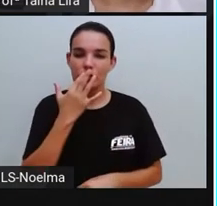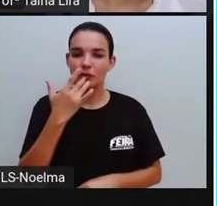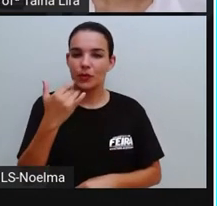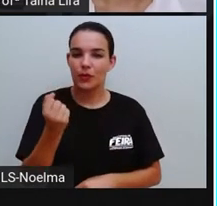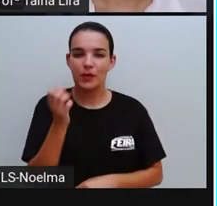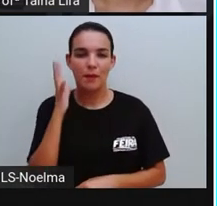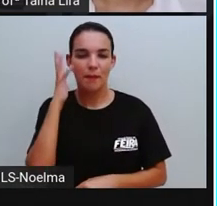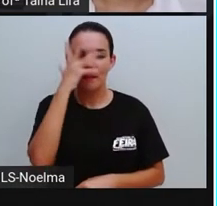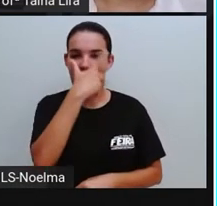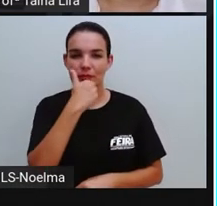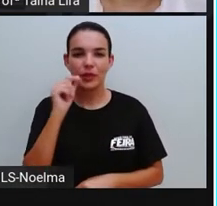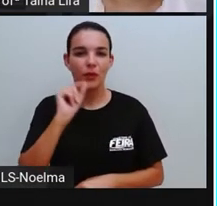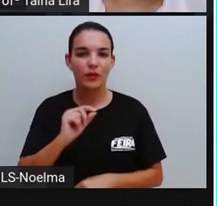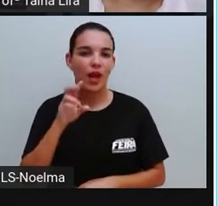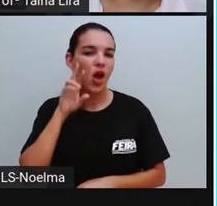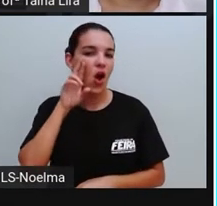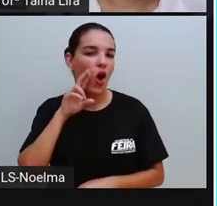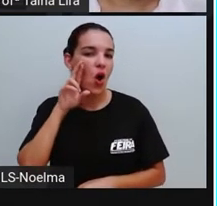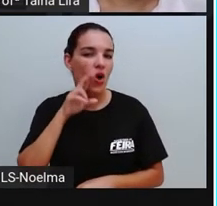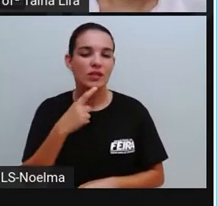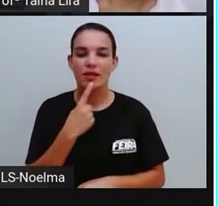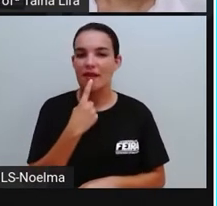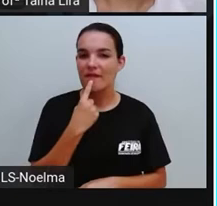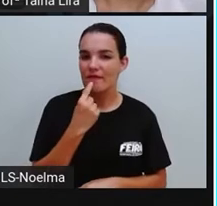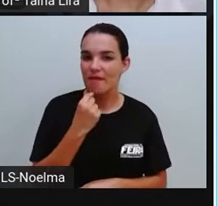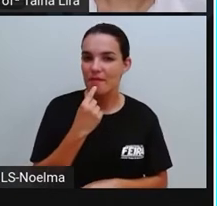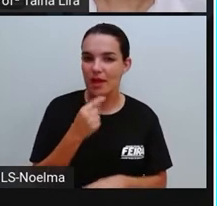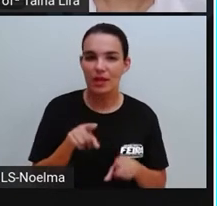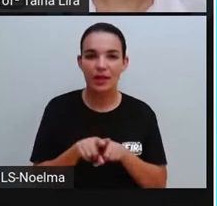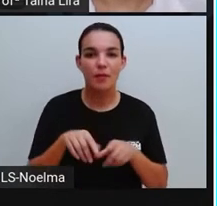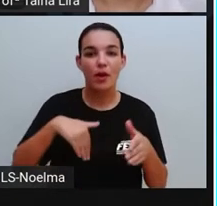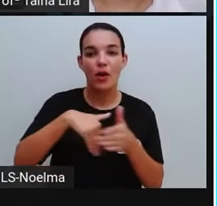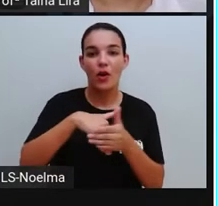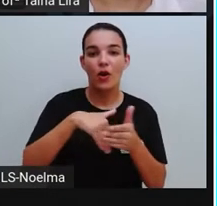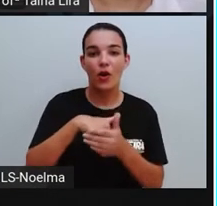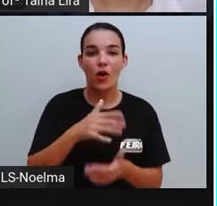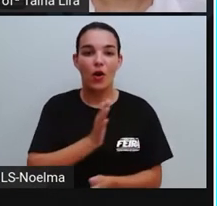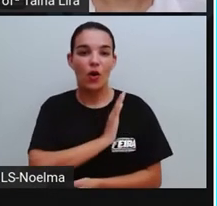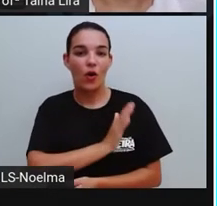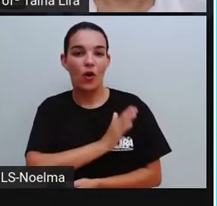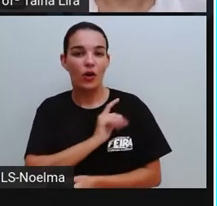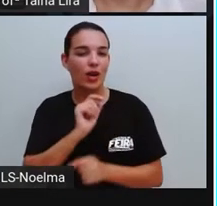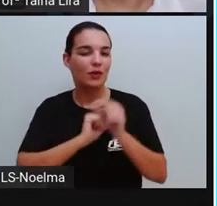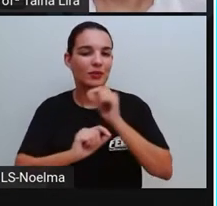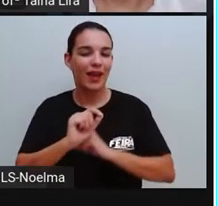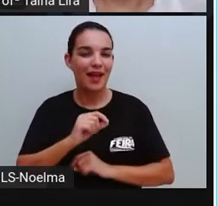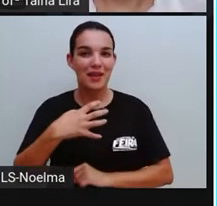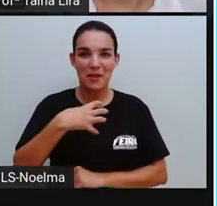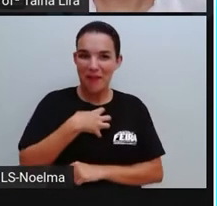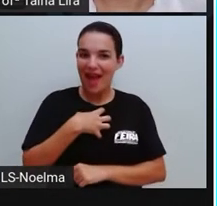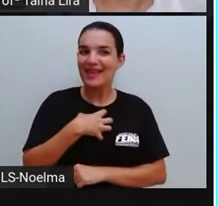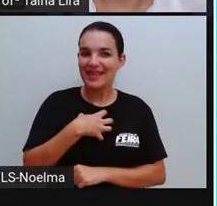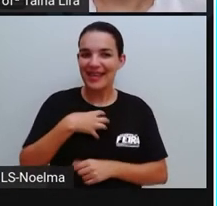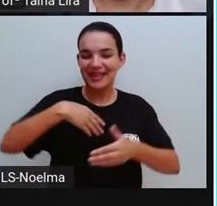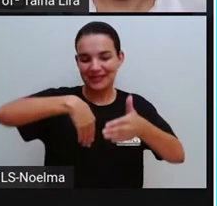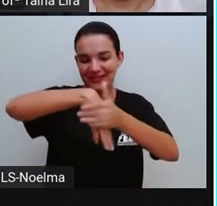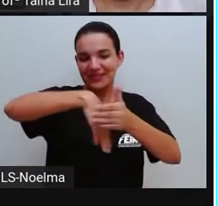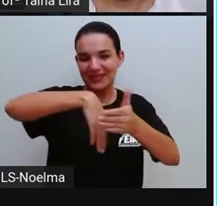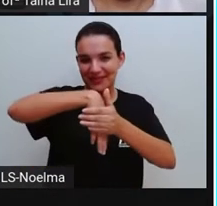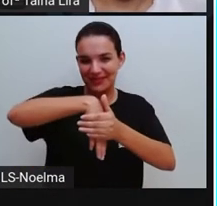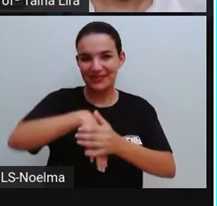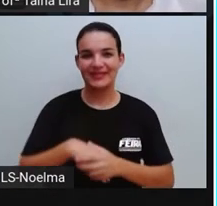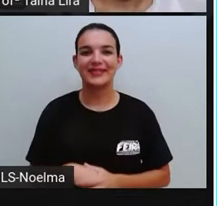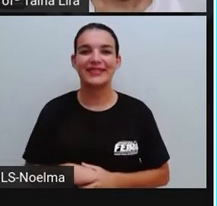são rosa e vermelho. E o meu time do coração é o Bahia, Esporte Clube Bahia,